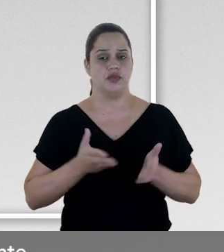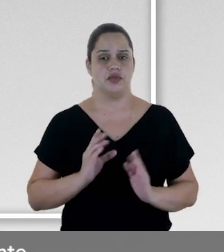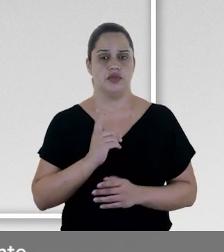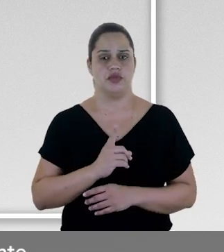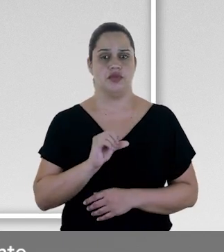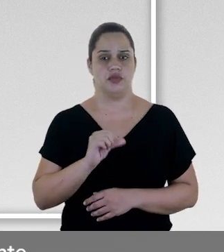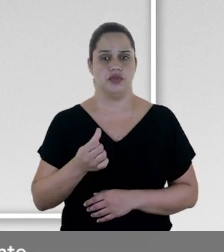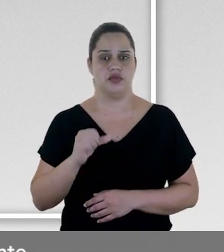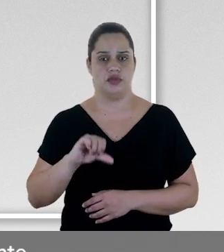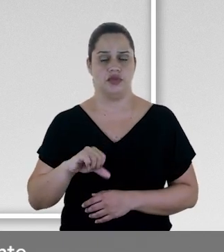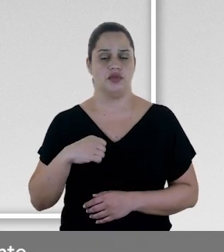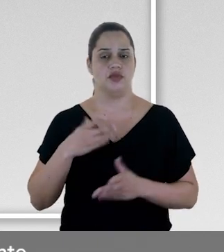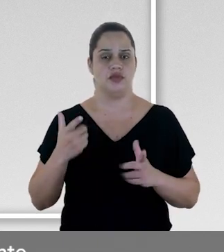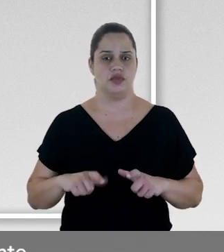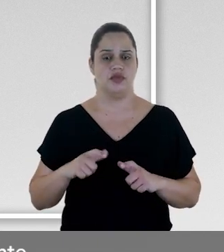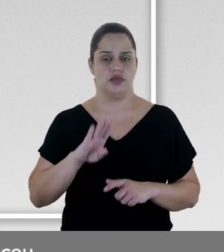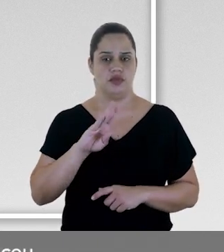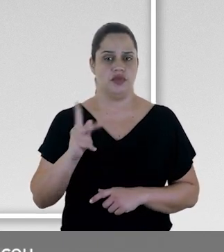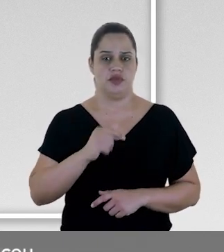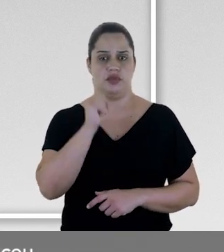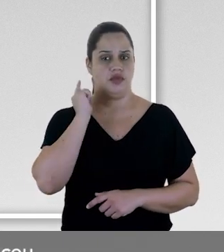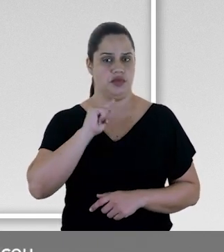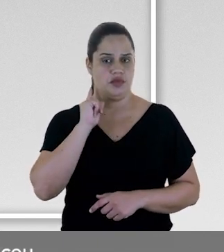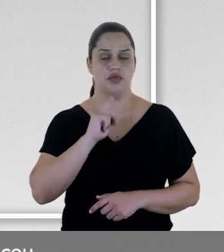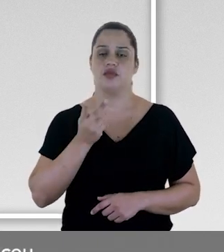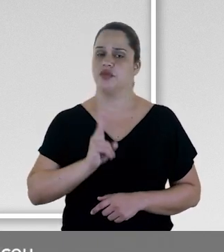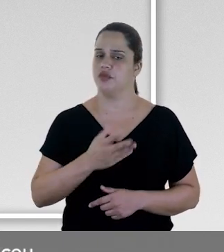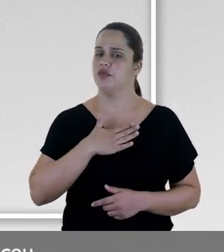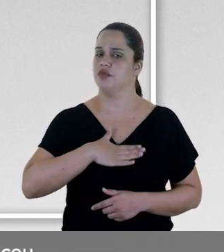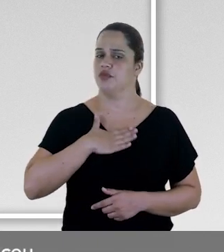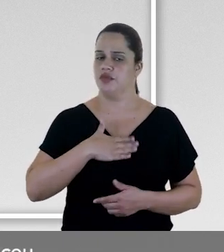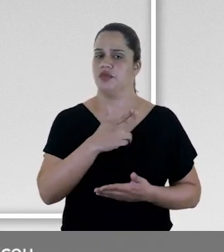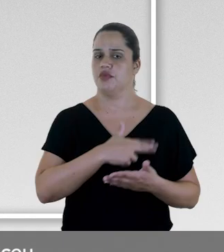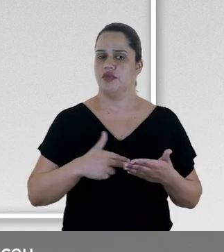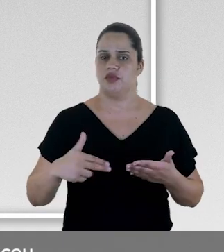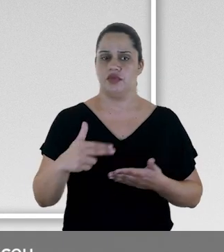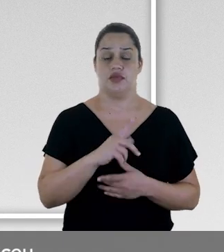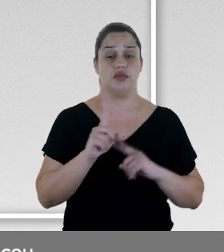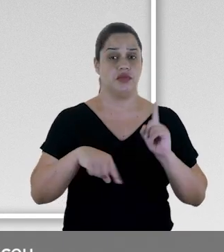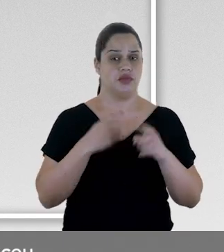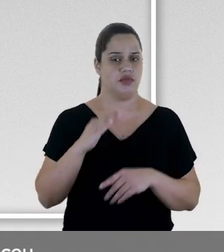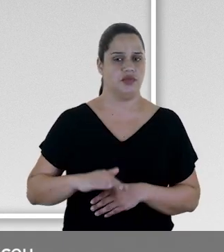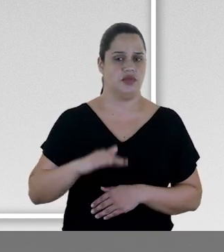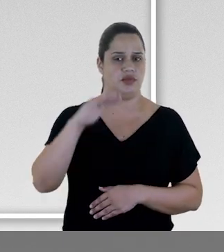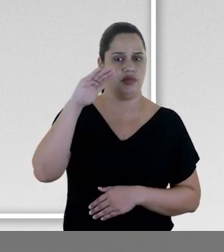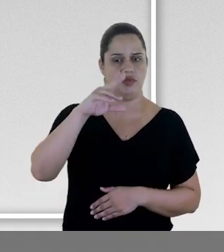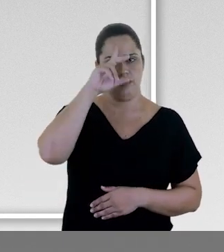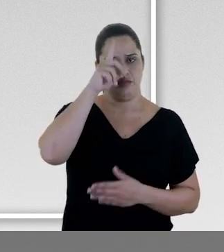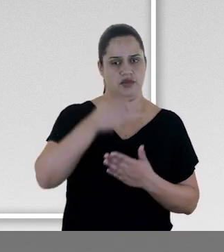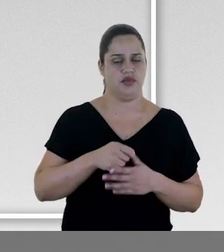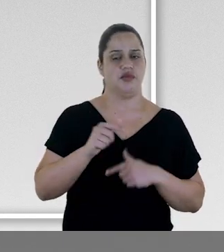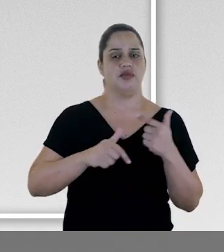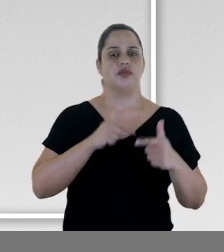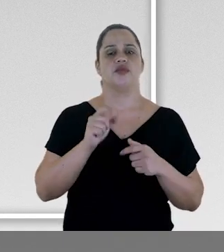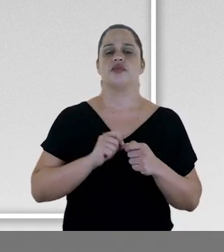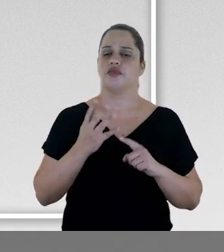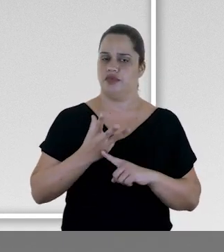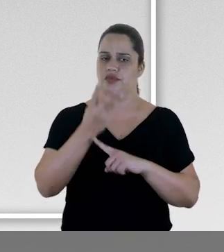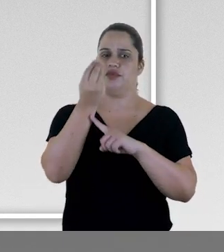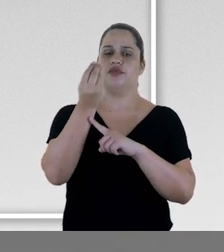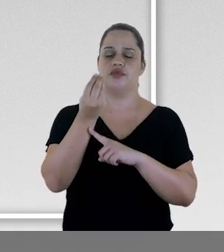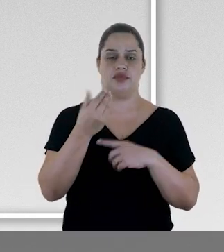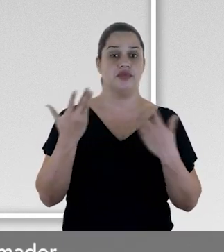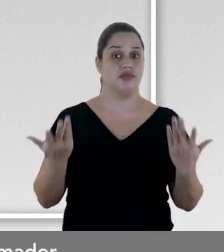em Belo Horizonte. Ele sempre gostou de desenhar e, quando cresceu, decidiu trabalhar com